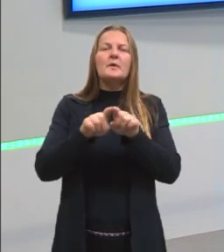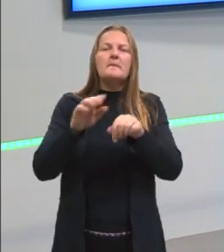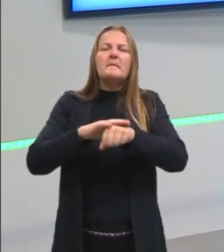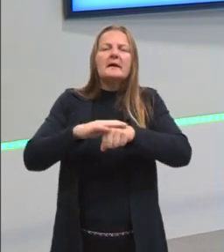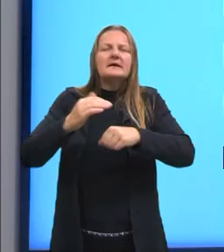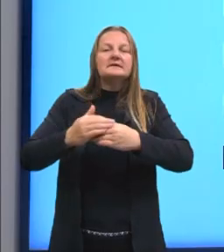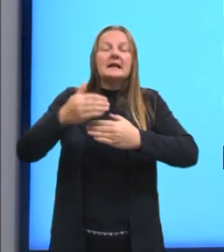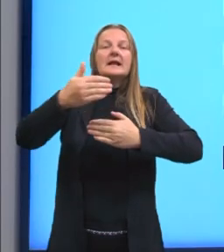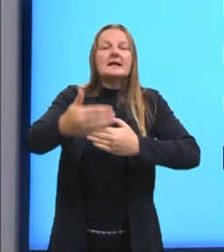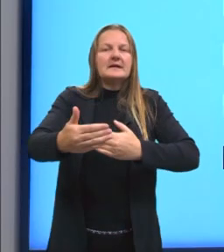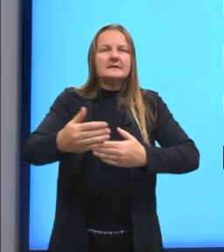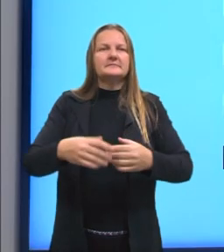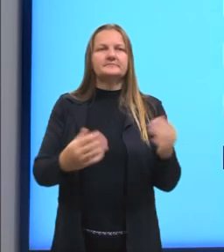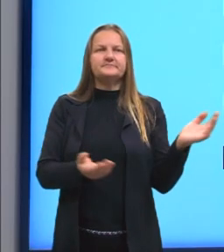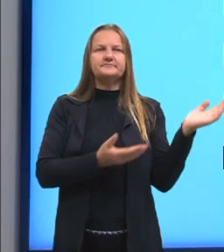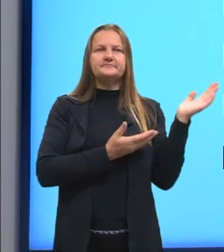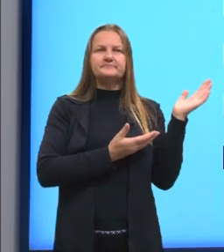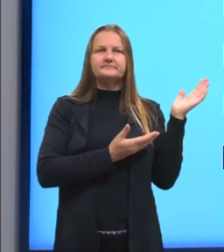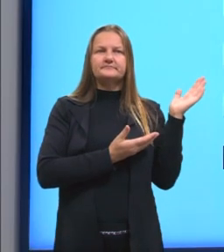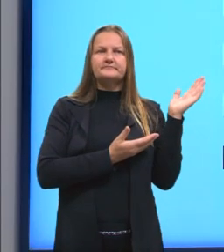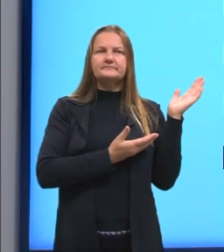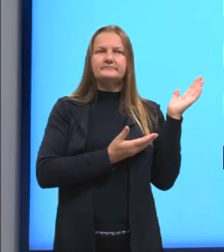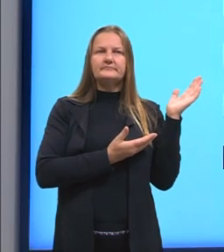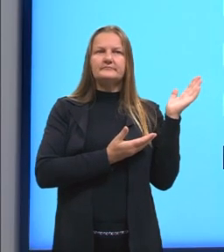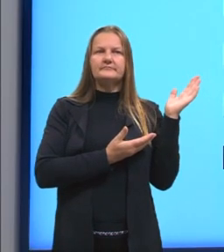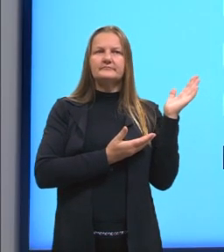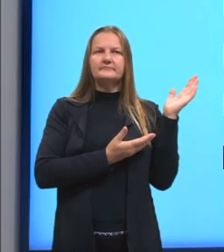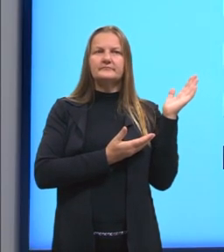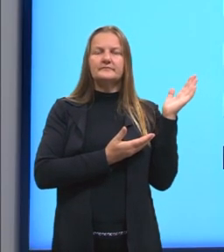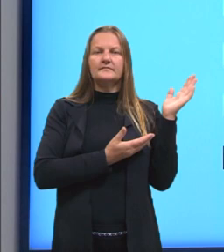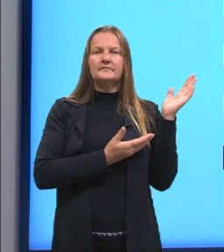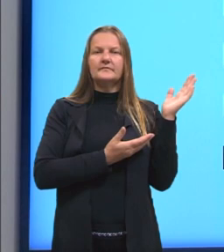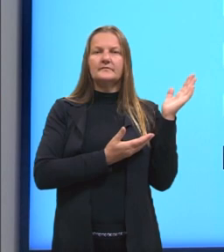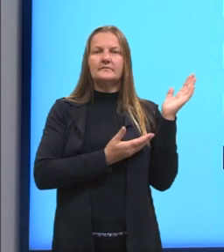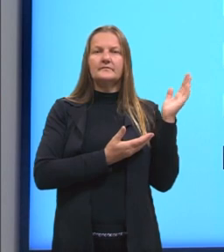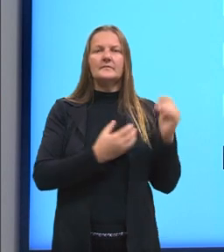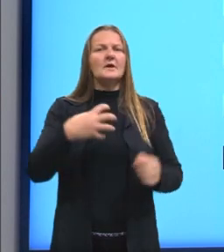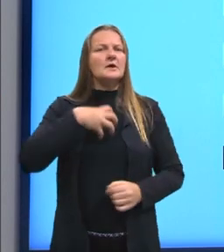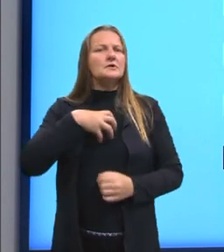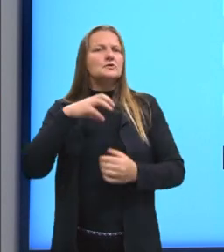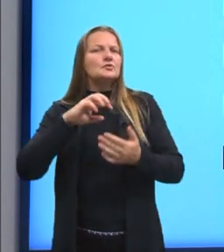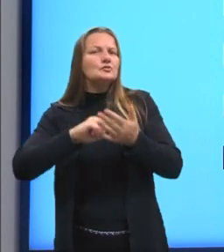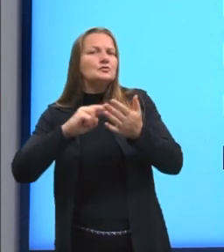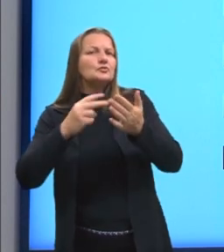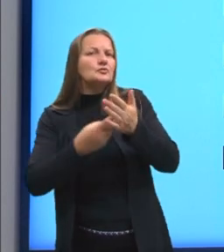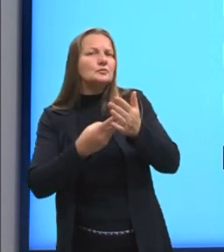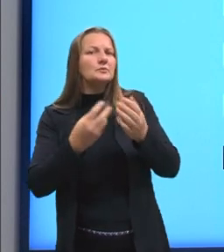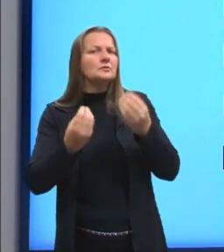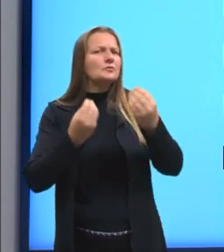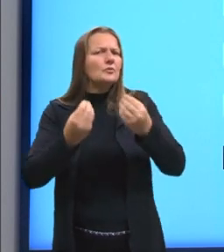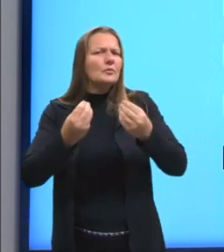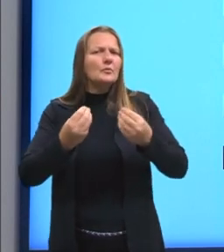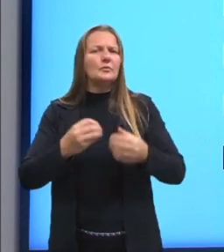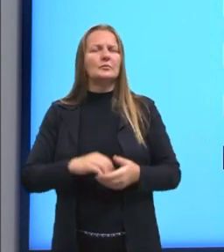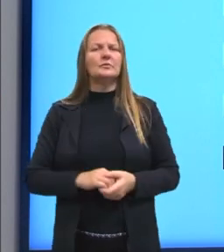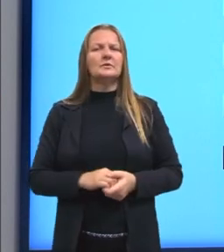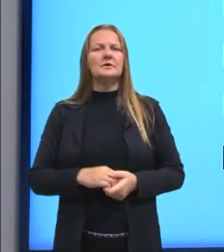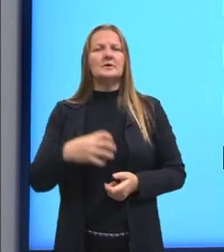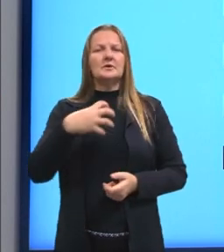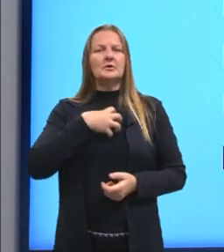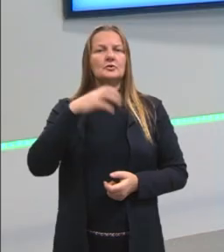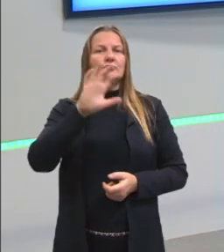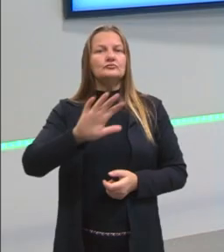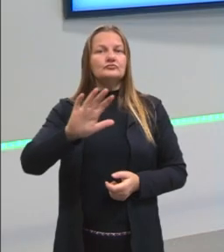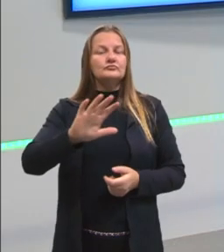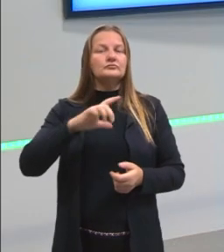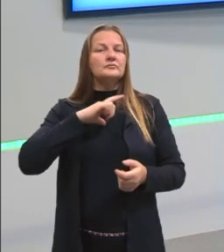adjuntos adverbiais vão expressar diferentes valores semânticos. O que quer dizer isso? Eles trazem diferentes